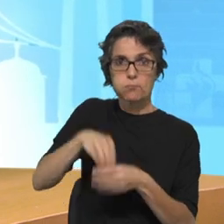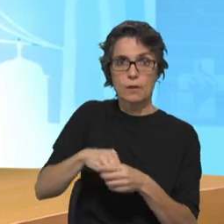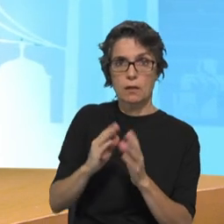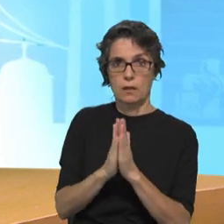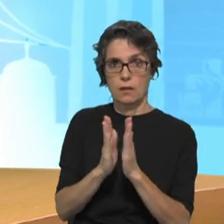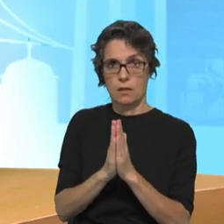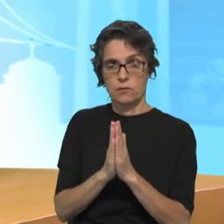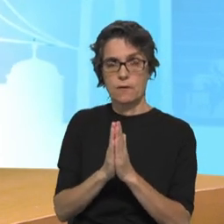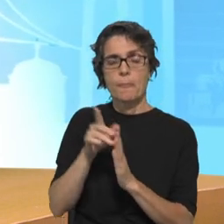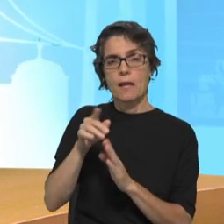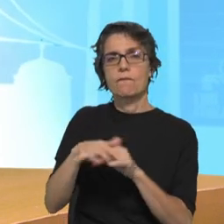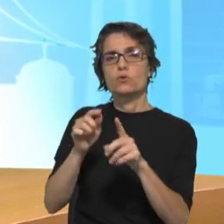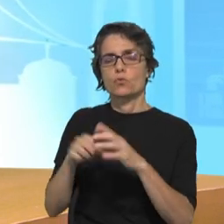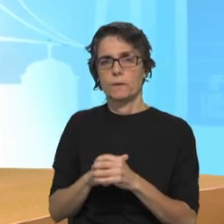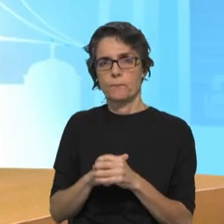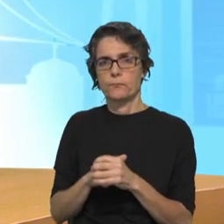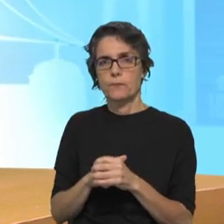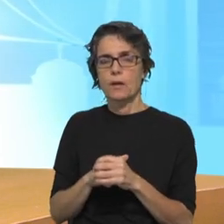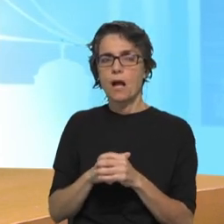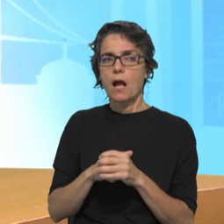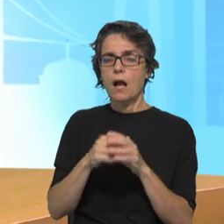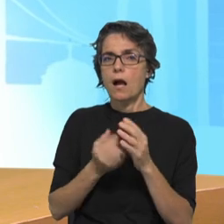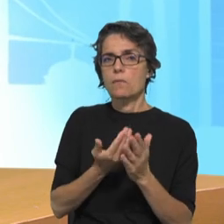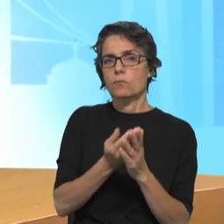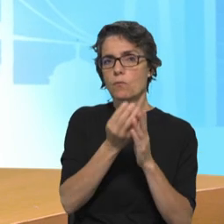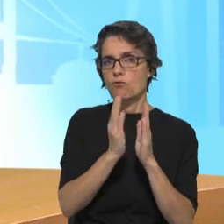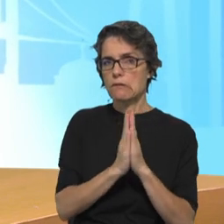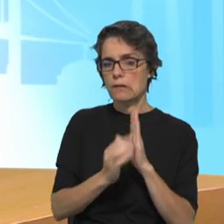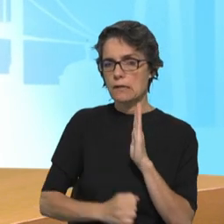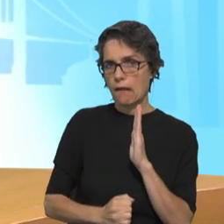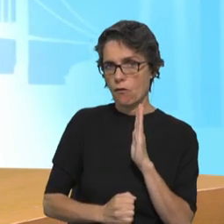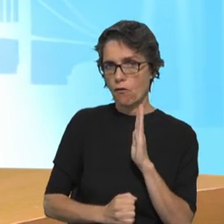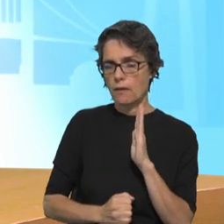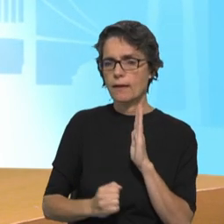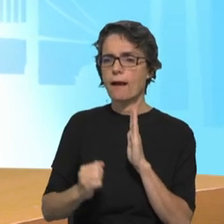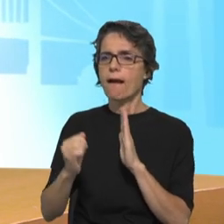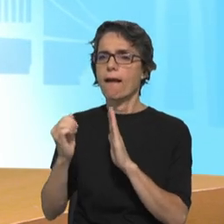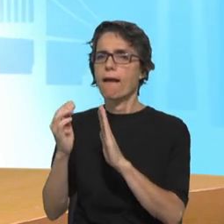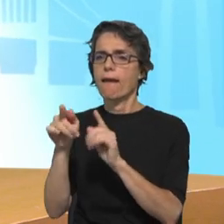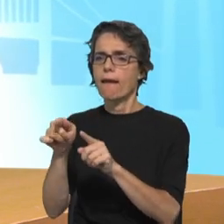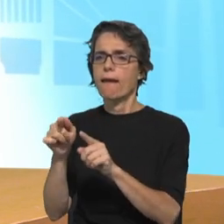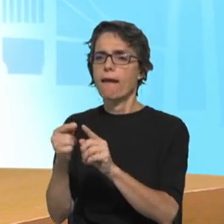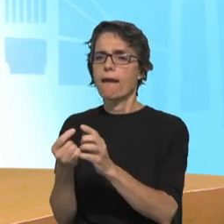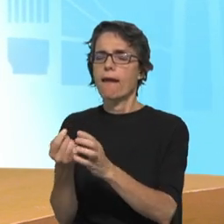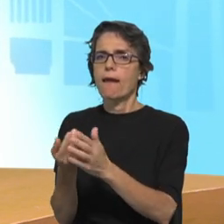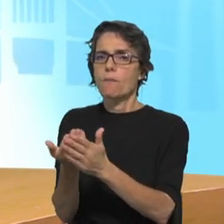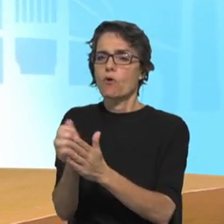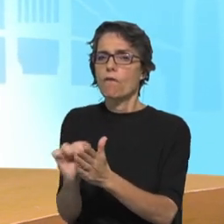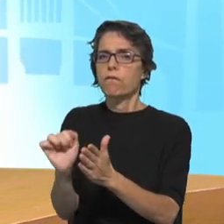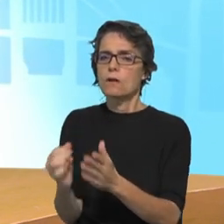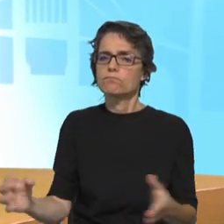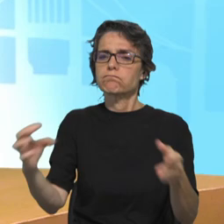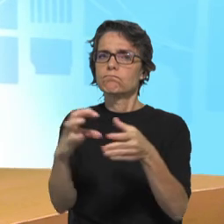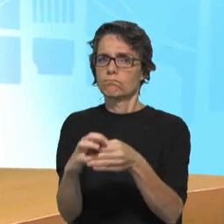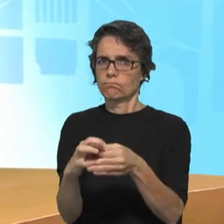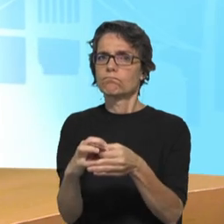àquilo que é a proposta da Igreja Católica, mas que, simultaneamente, leva a Igreja Católica para dentro do escotismo, leva-lhe